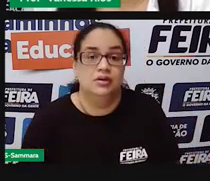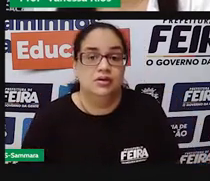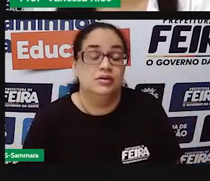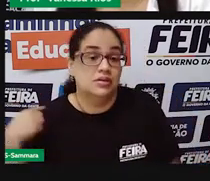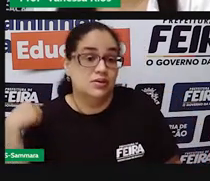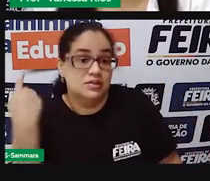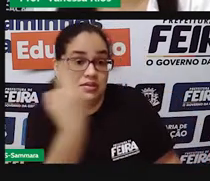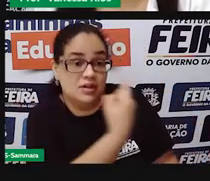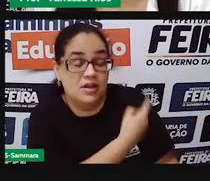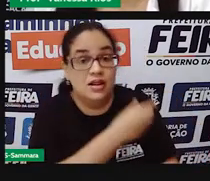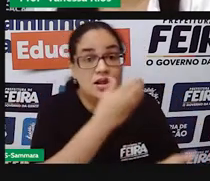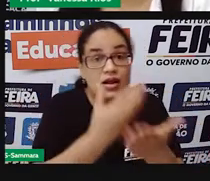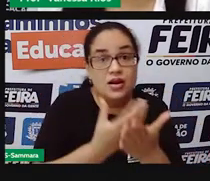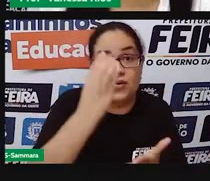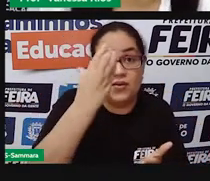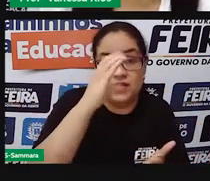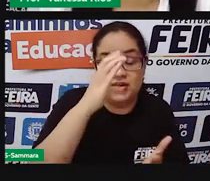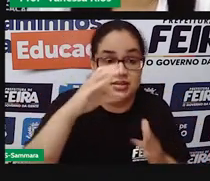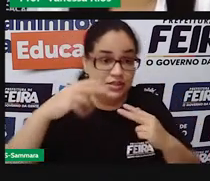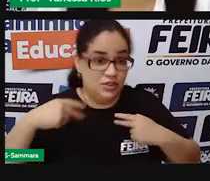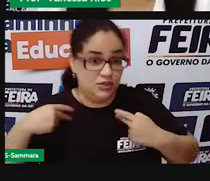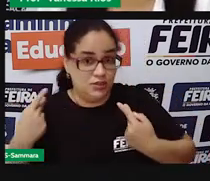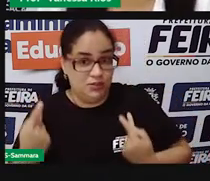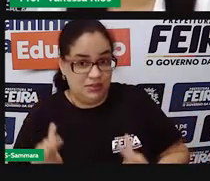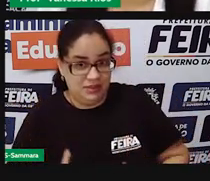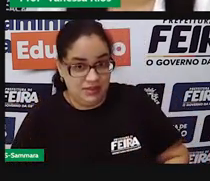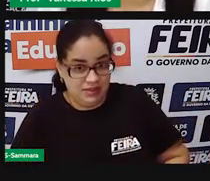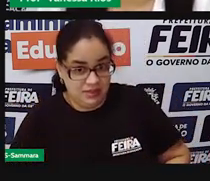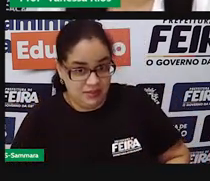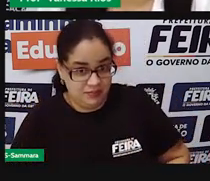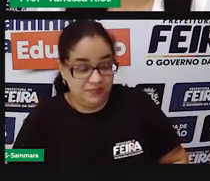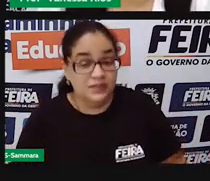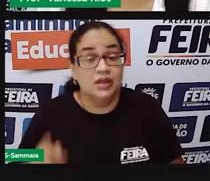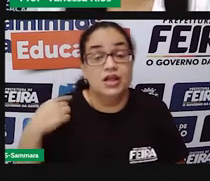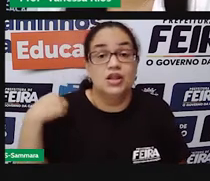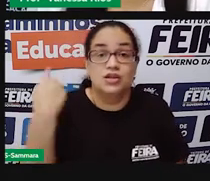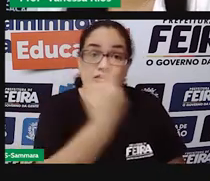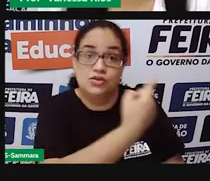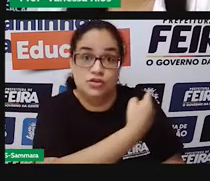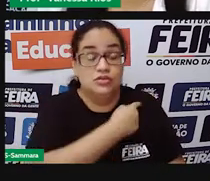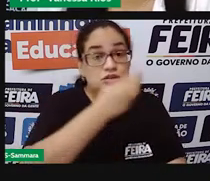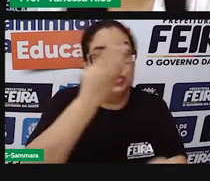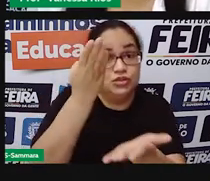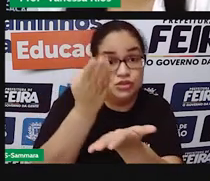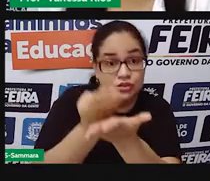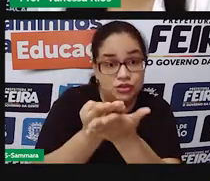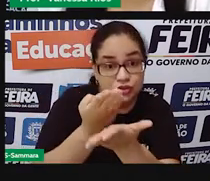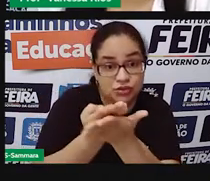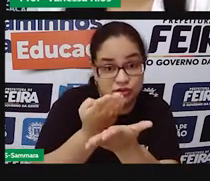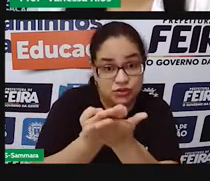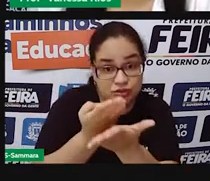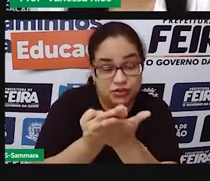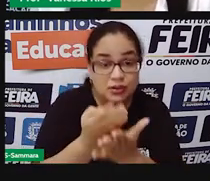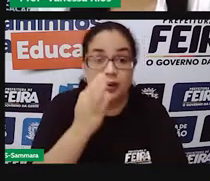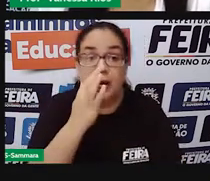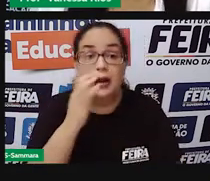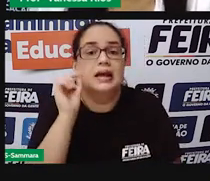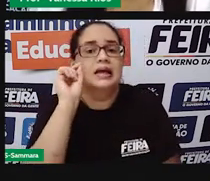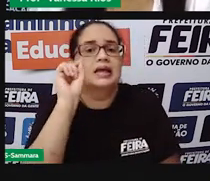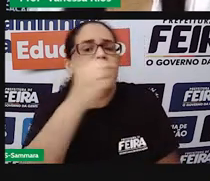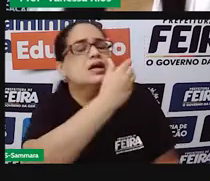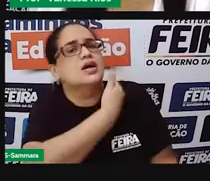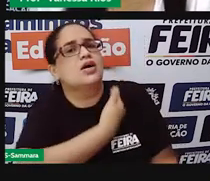Nossa aula agora é de ciências humanas e nós vamos estudar sobre quem